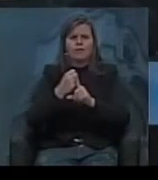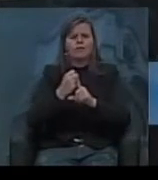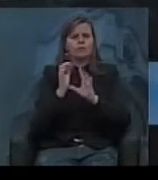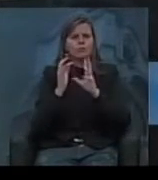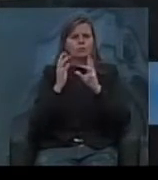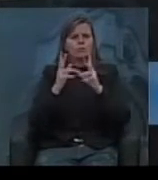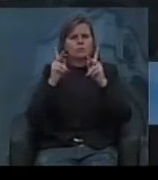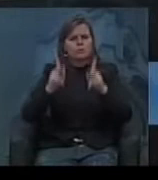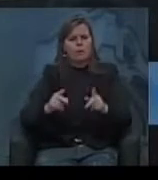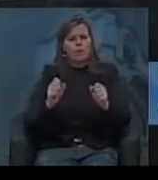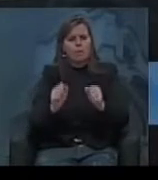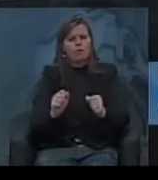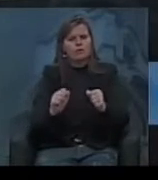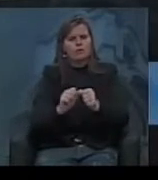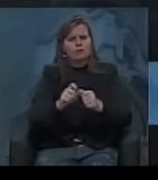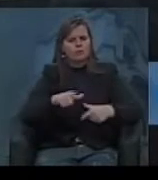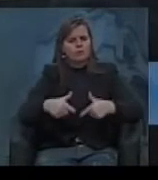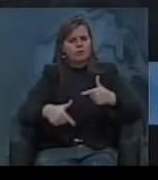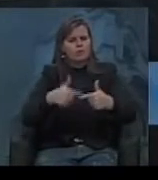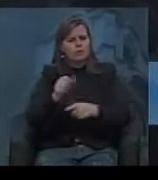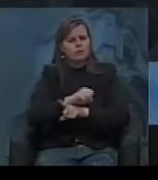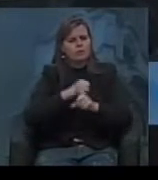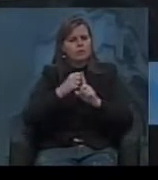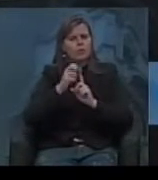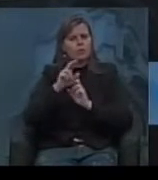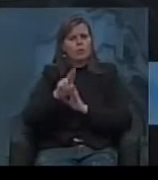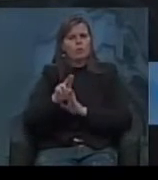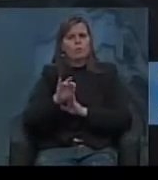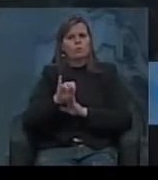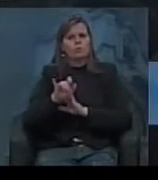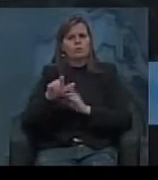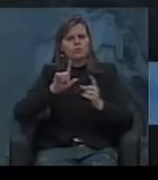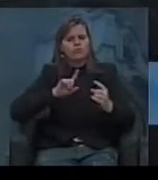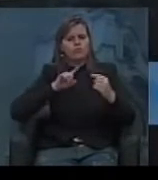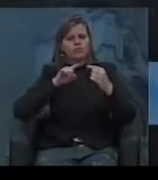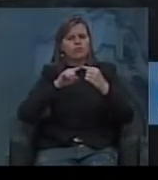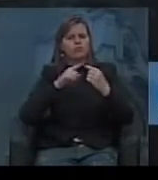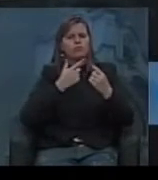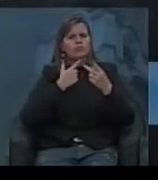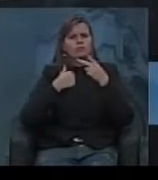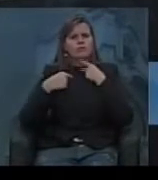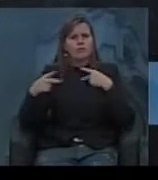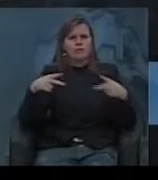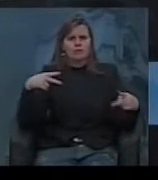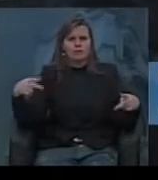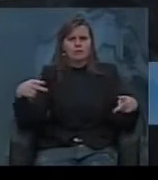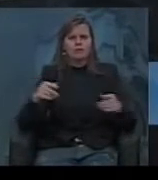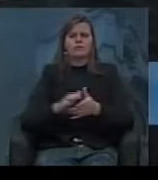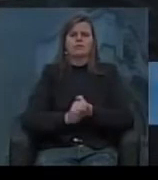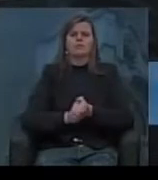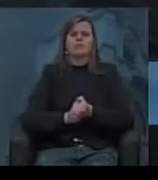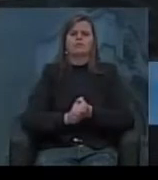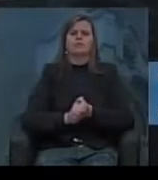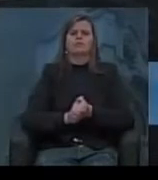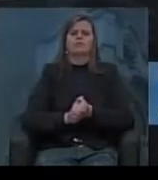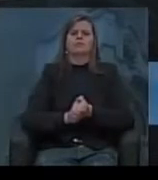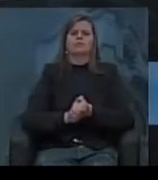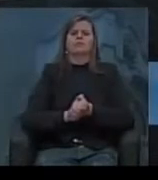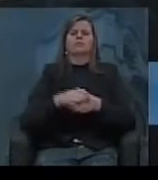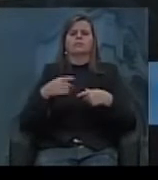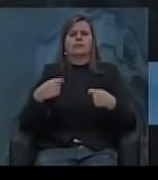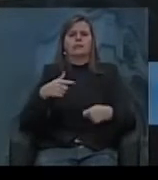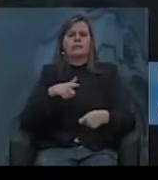possam realizar um trabalho socialmente útil de acordo com as suas tendências e aptidões, devendo a